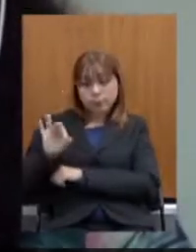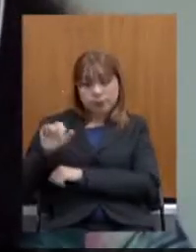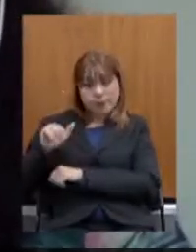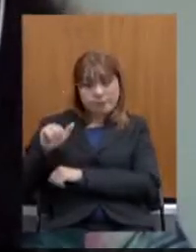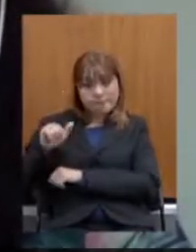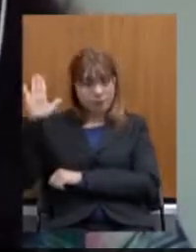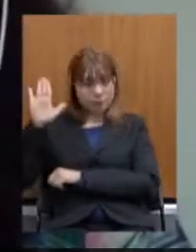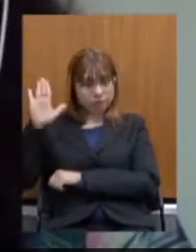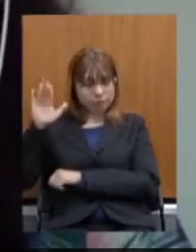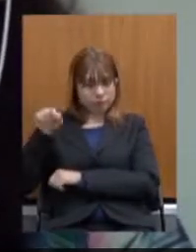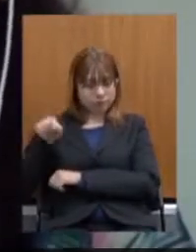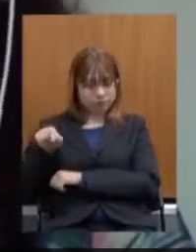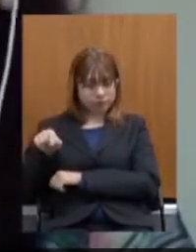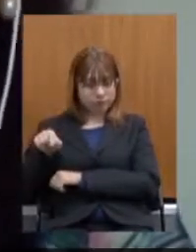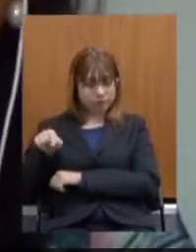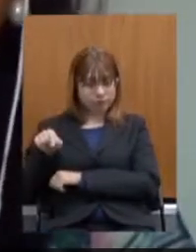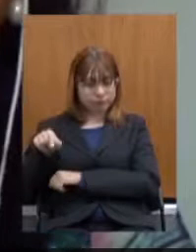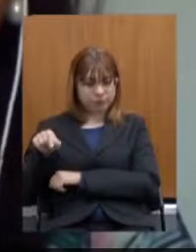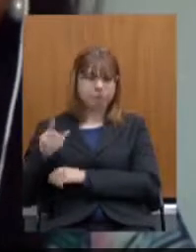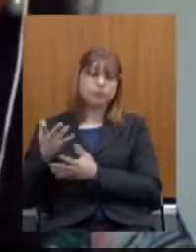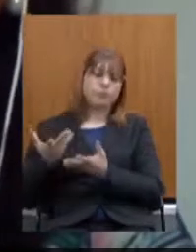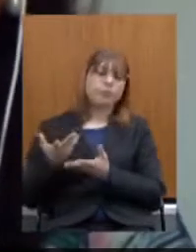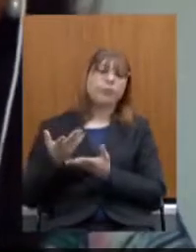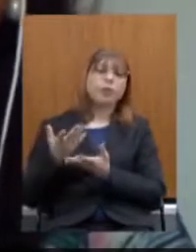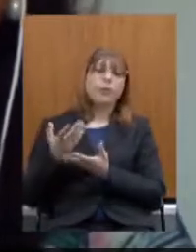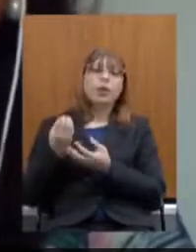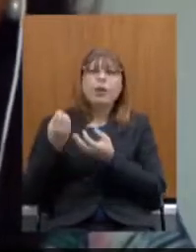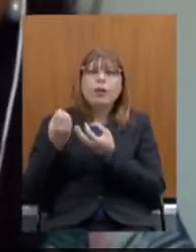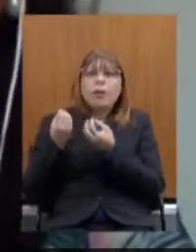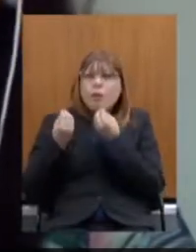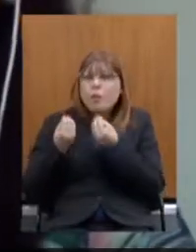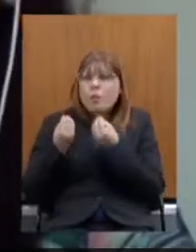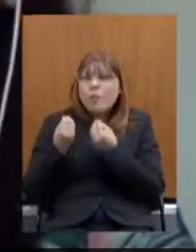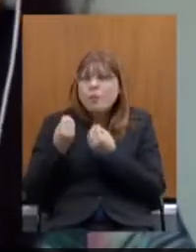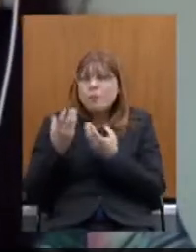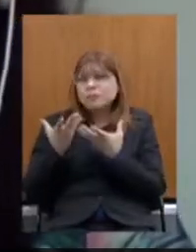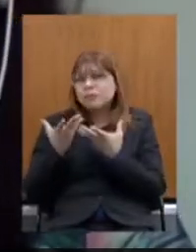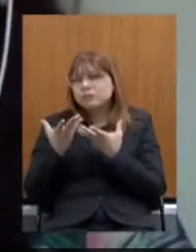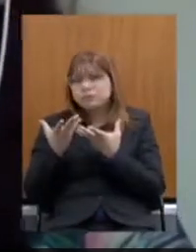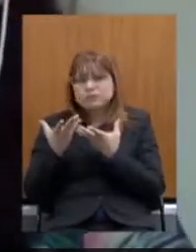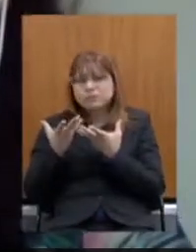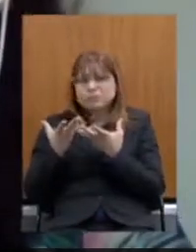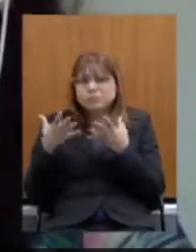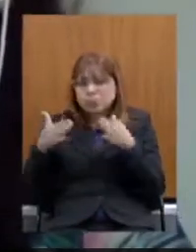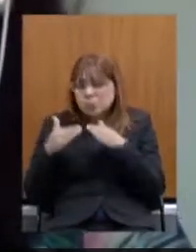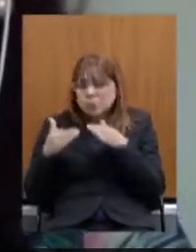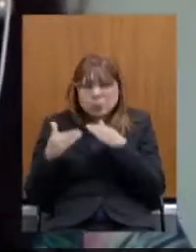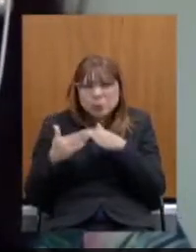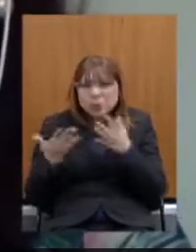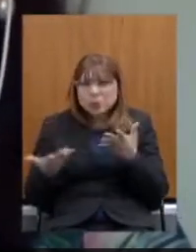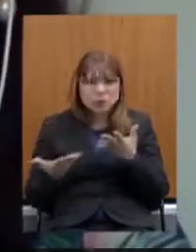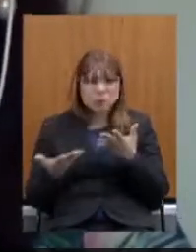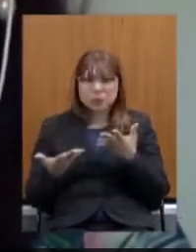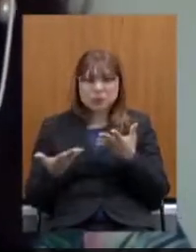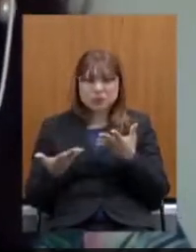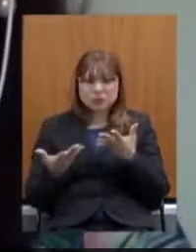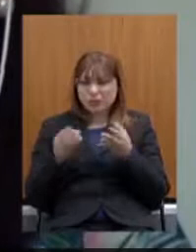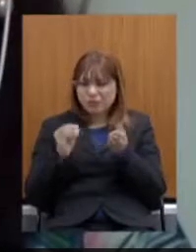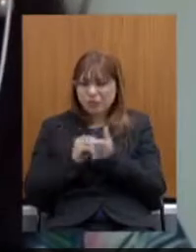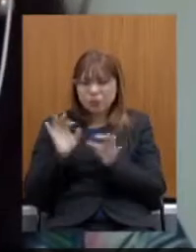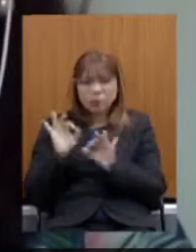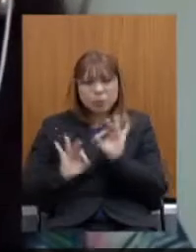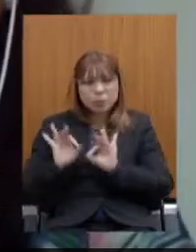alíquota mais alta. Como admitir um desarranjo na organização administrativa do Estado?